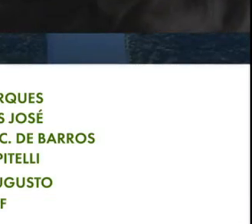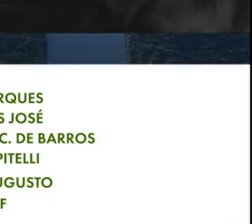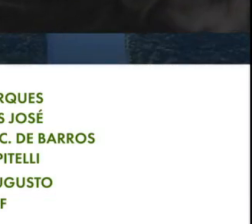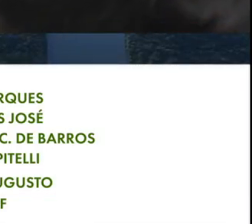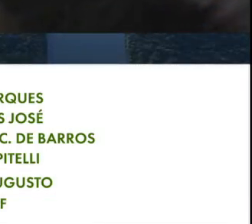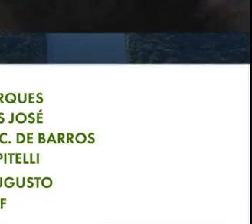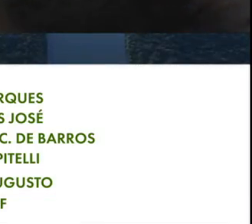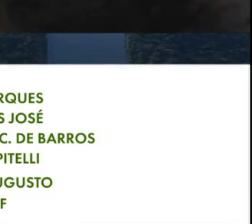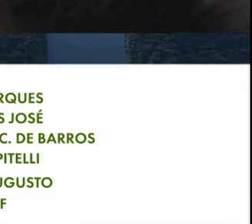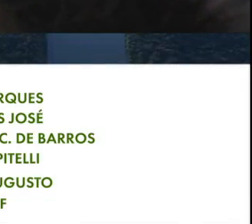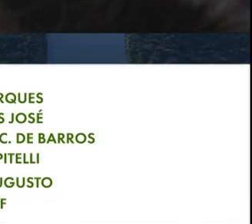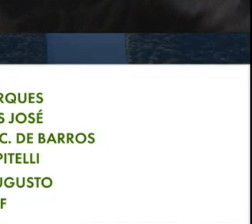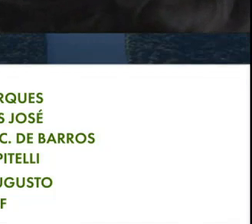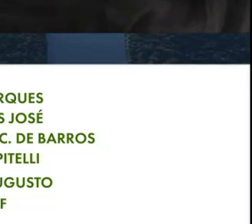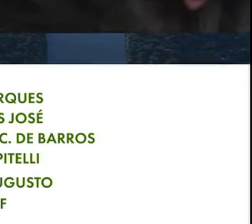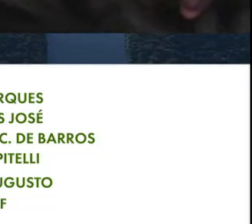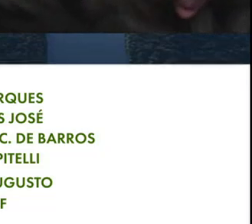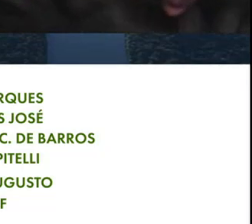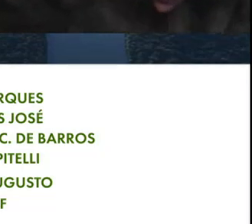Amazônia Amazônia